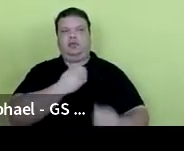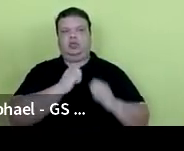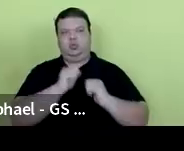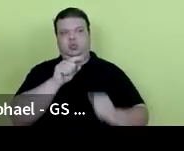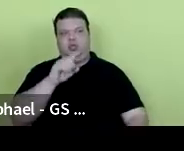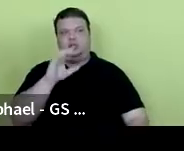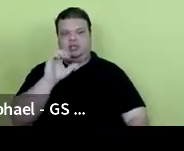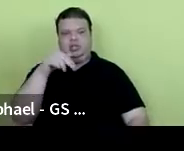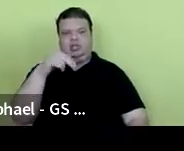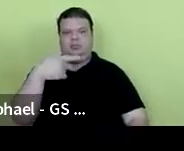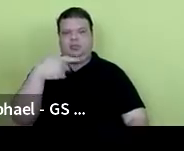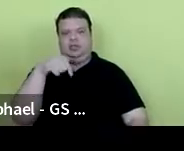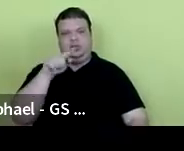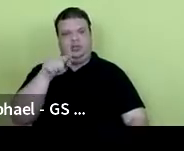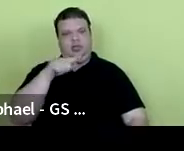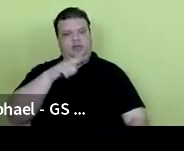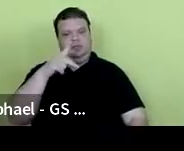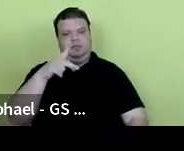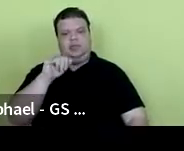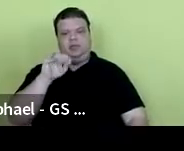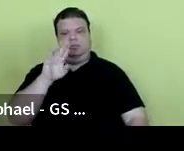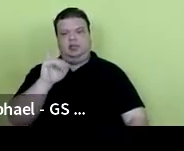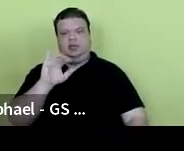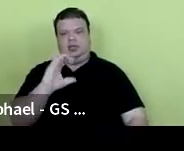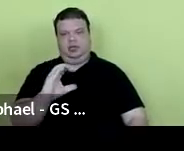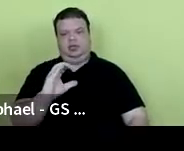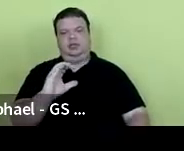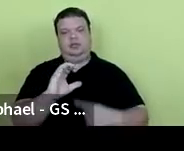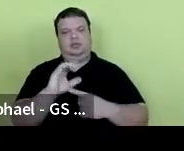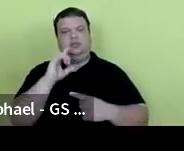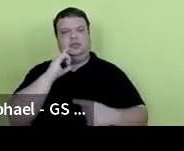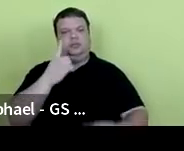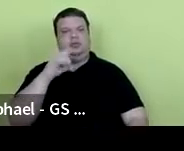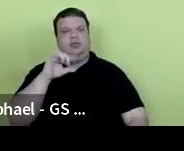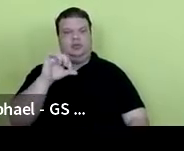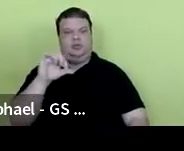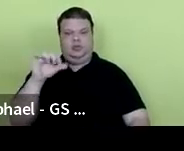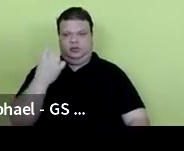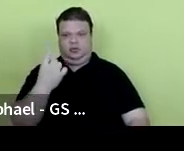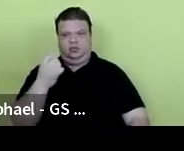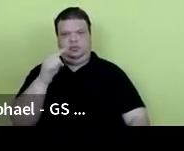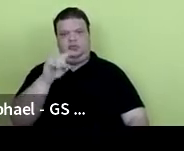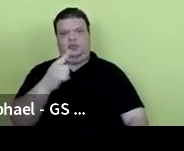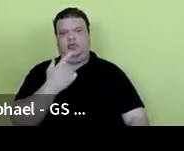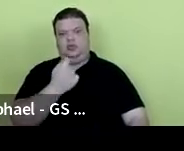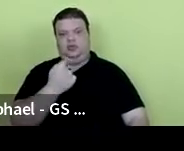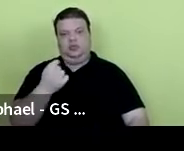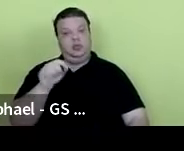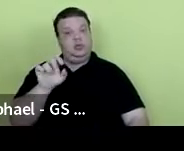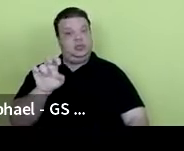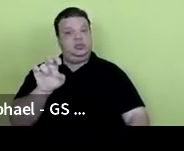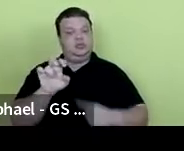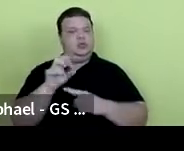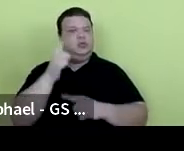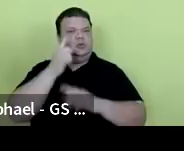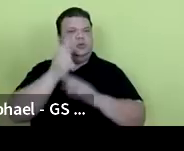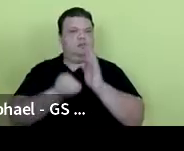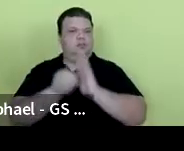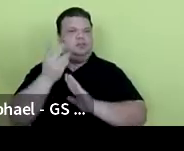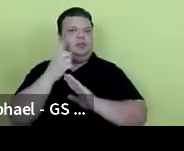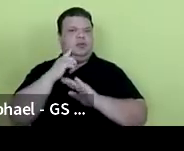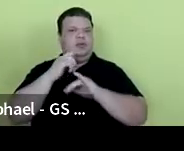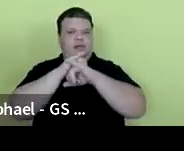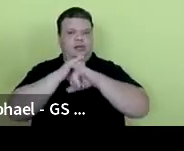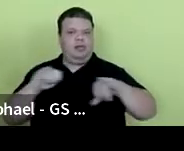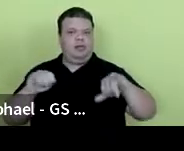que nós tivemos o PIBIC, isso em 91. Já em 2005, nós tivemos o lançamento